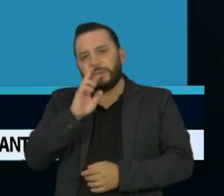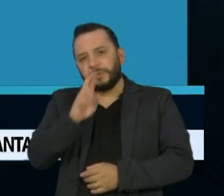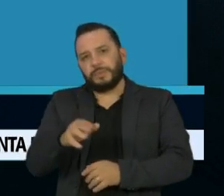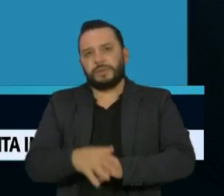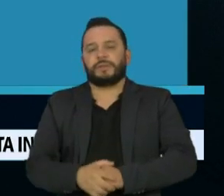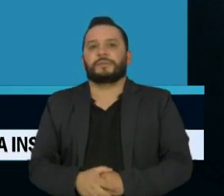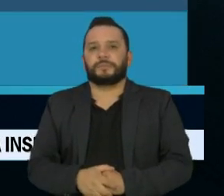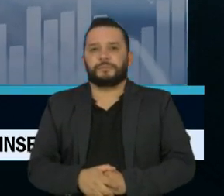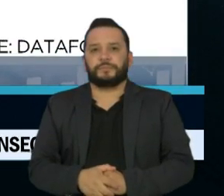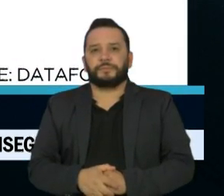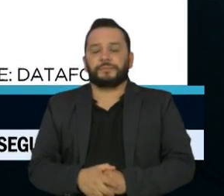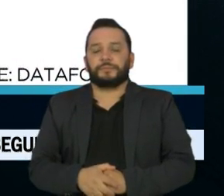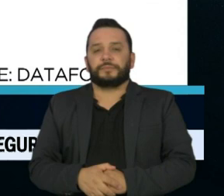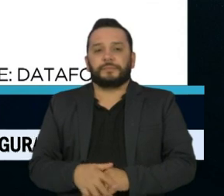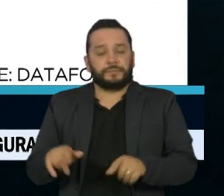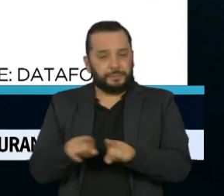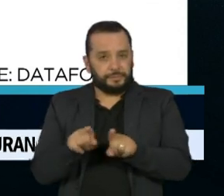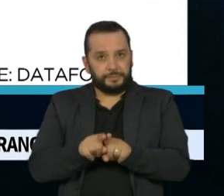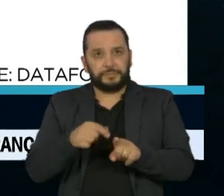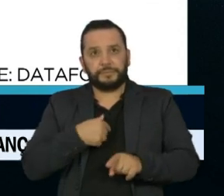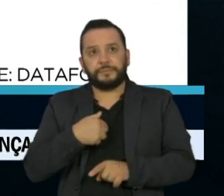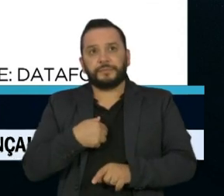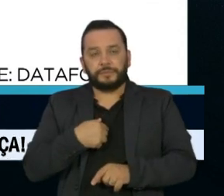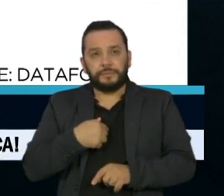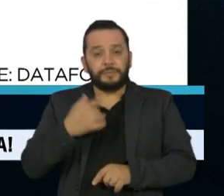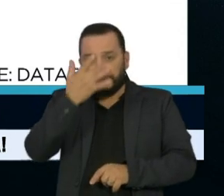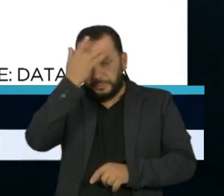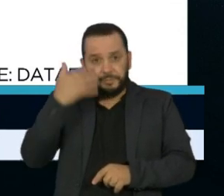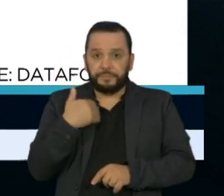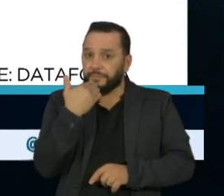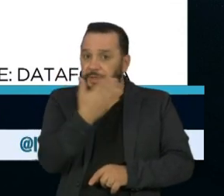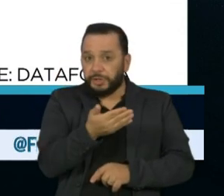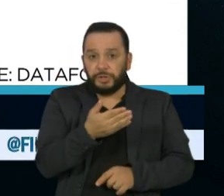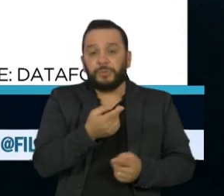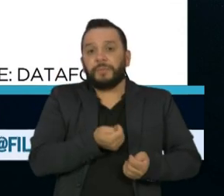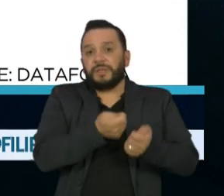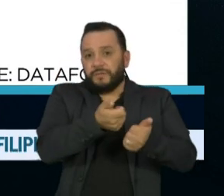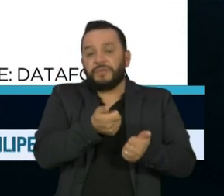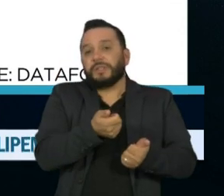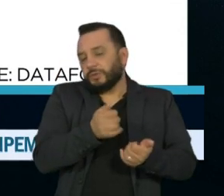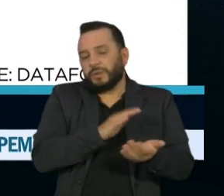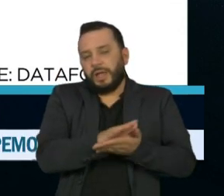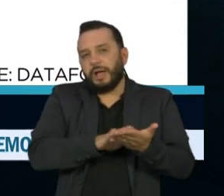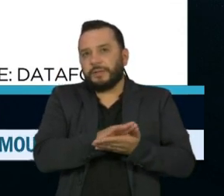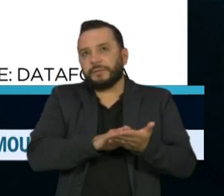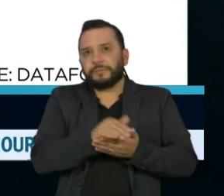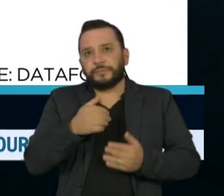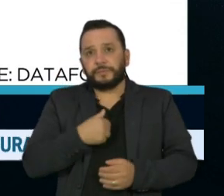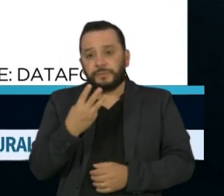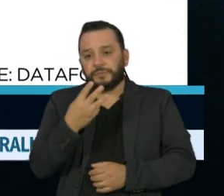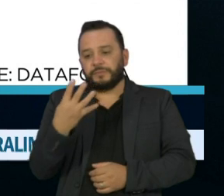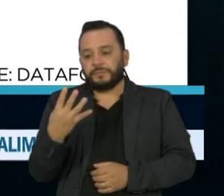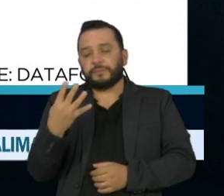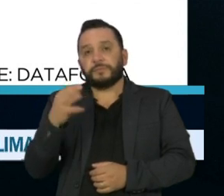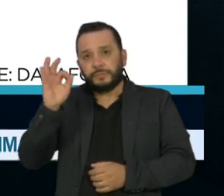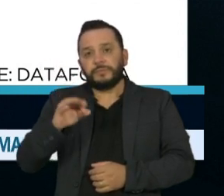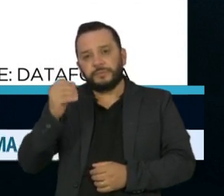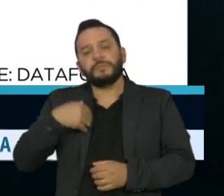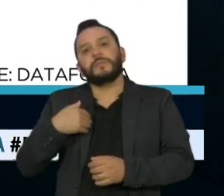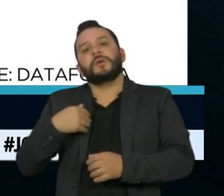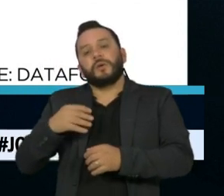Para 34% dos brasileiros que não pediram o auxílio, Bolsonaro mais ajuda do que atrapalha.